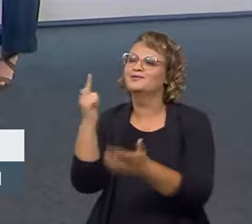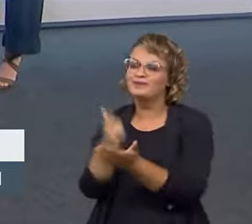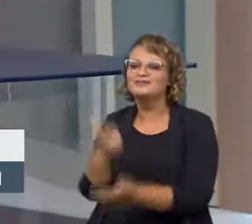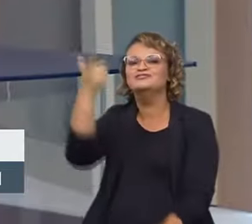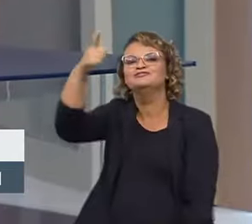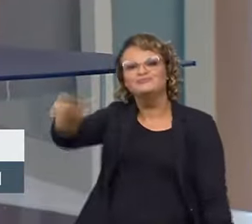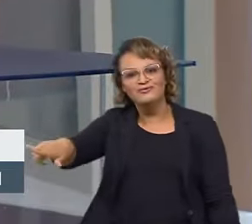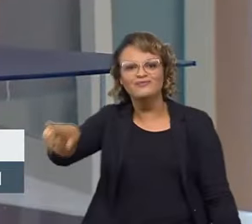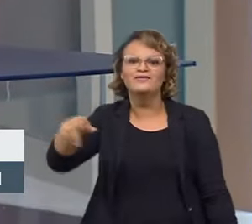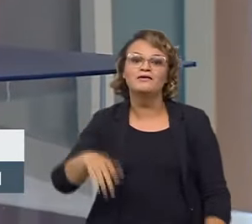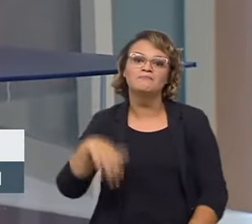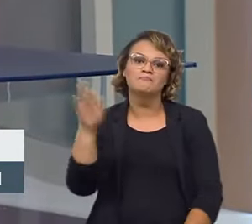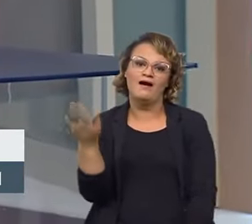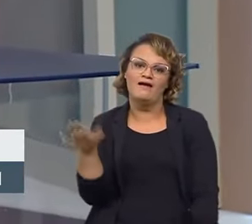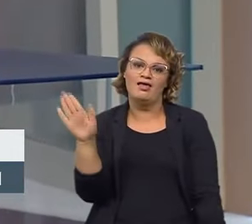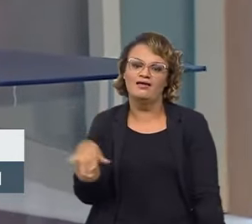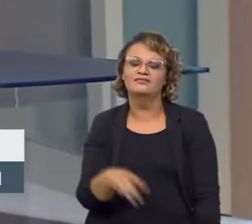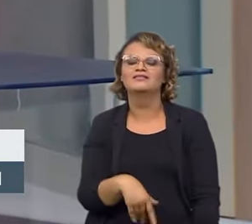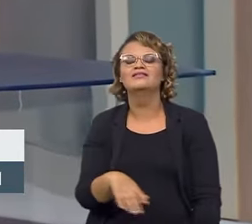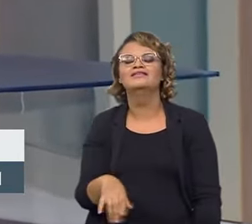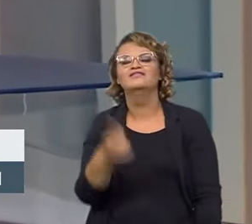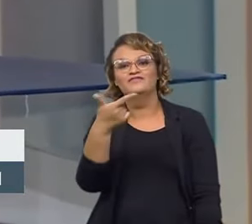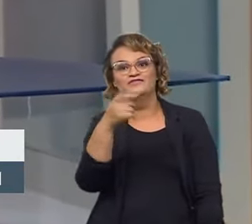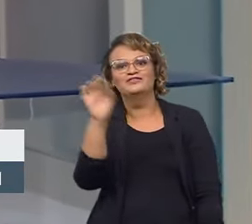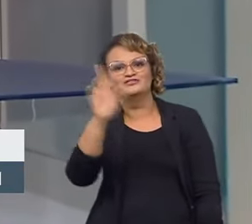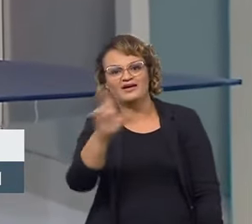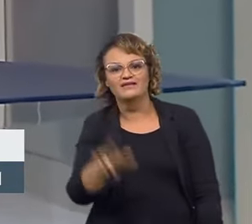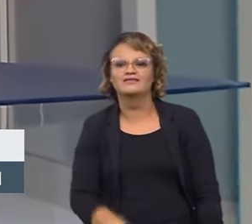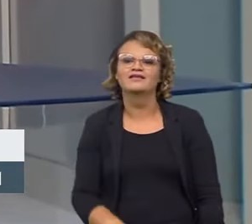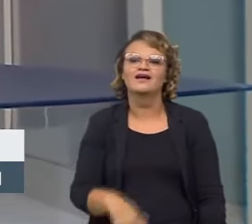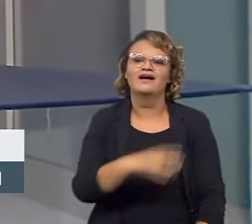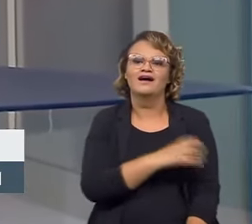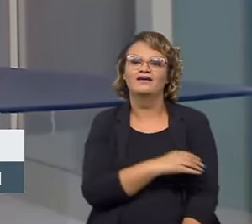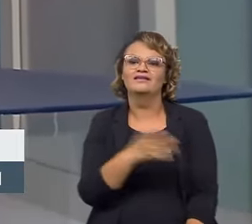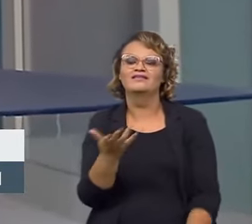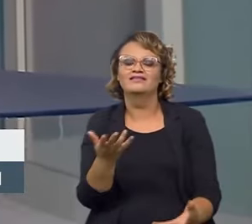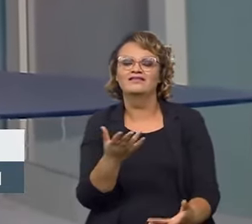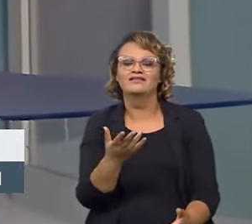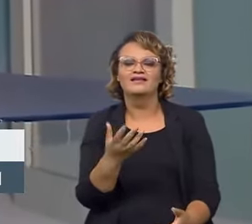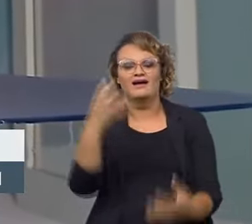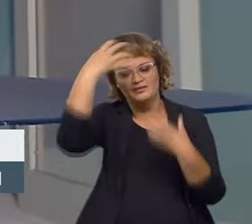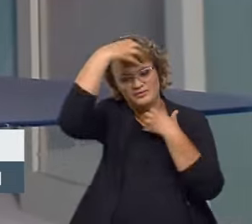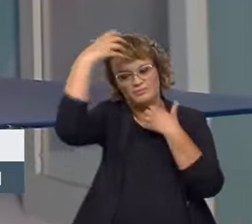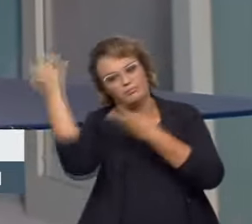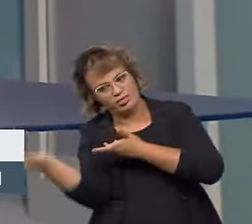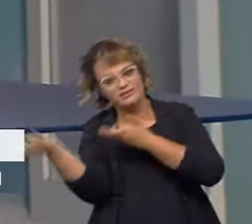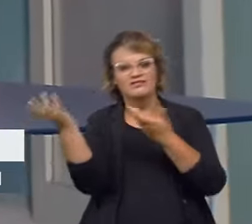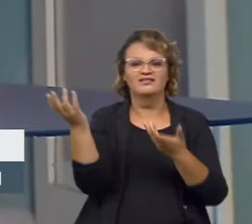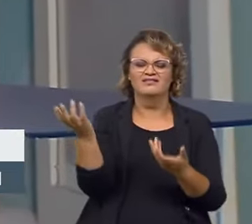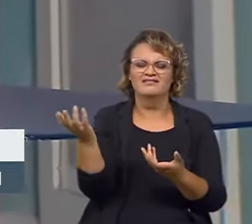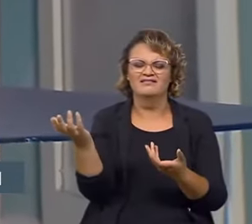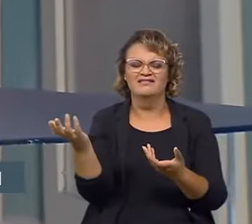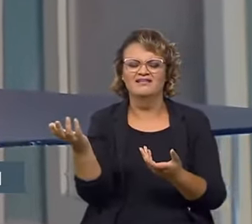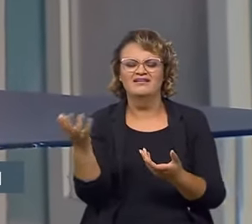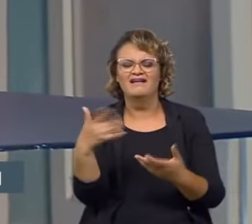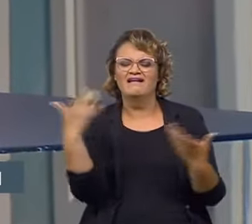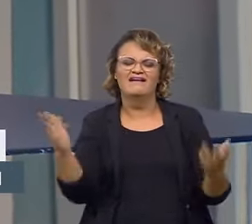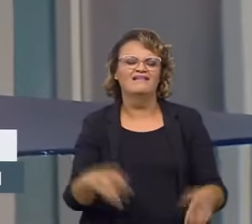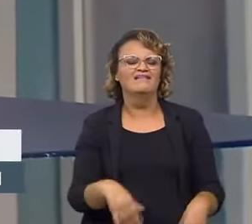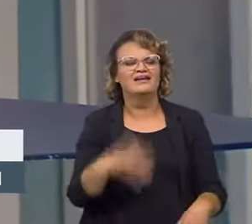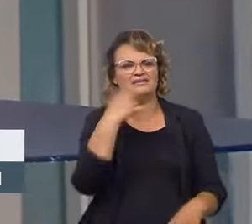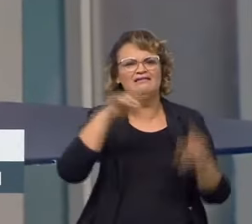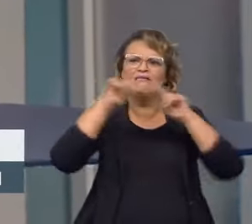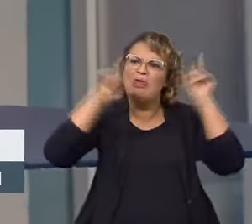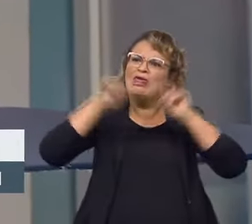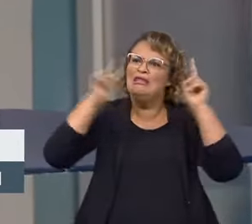também numa loja dessas. Aí, mais 20 reais que você pagou. Aí, dessa vez, solta a cabeça, alguma coisa, começa a soltar a tinta. Aí, você